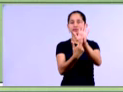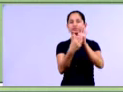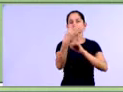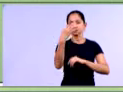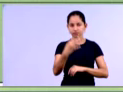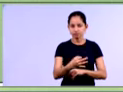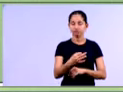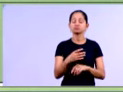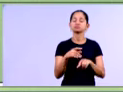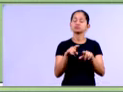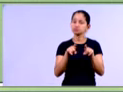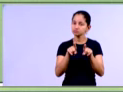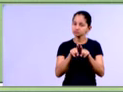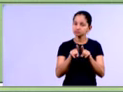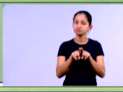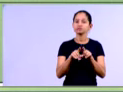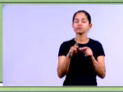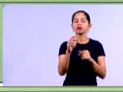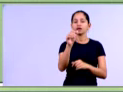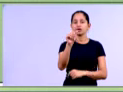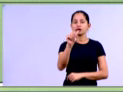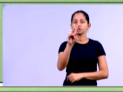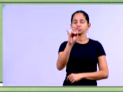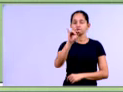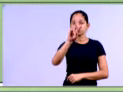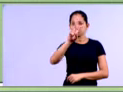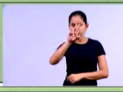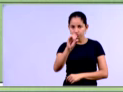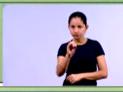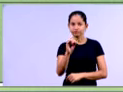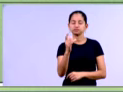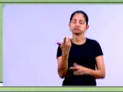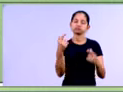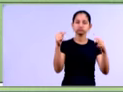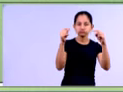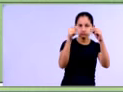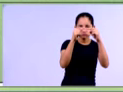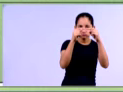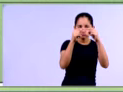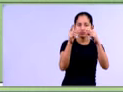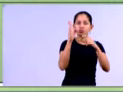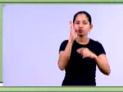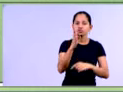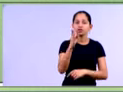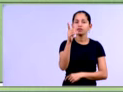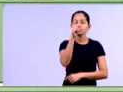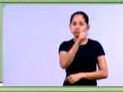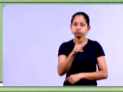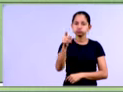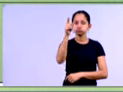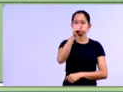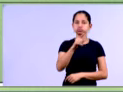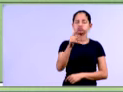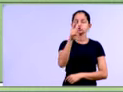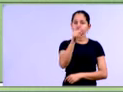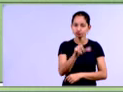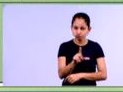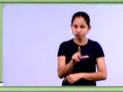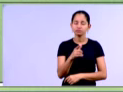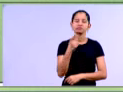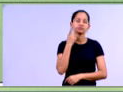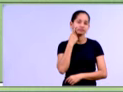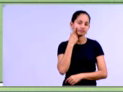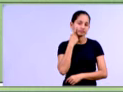do total do ativo, né, e colocamos aqui, né, já está circulado, mas vamos circular novamente, colocamos aí o